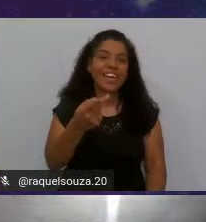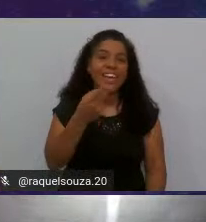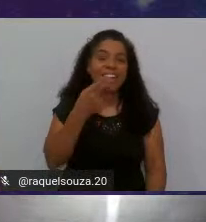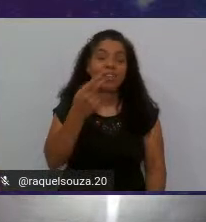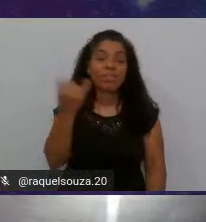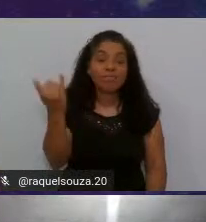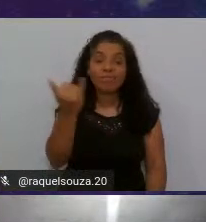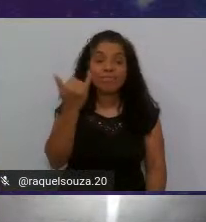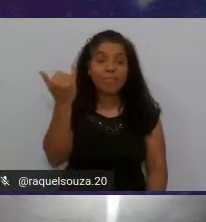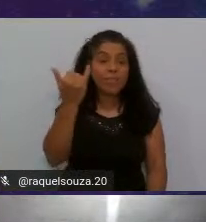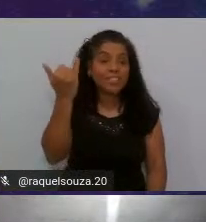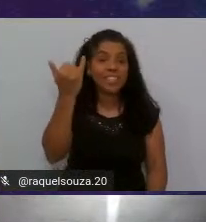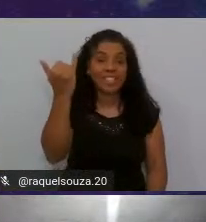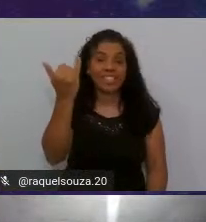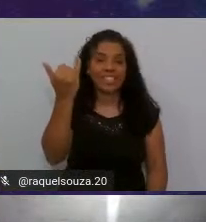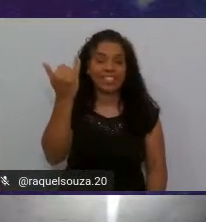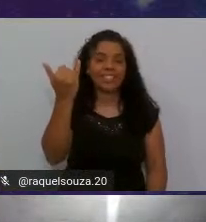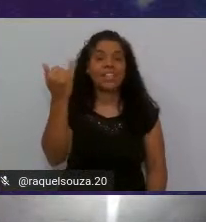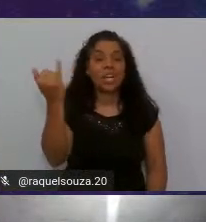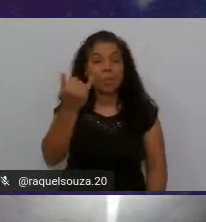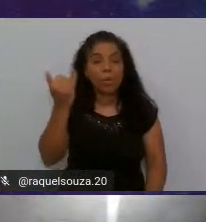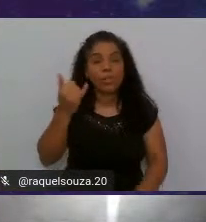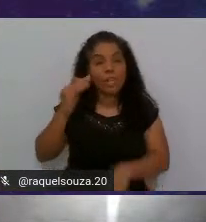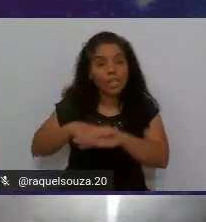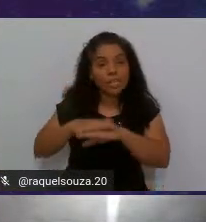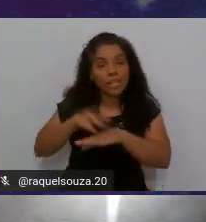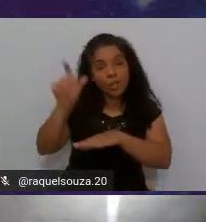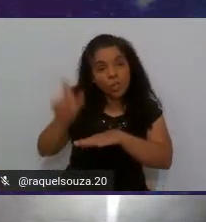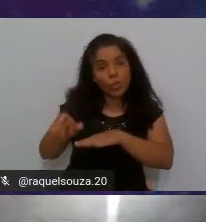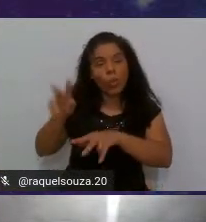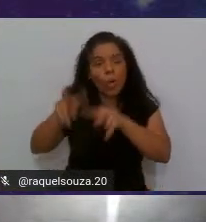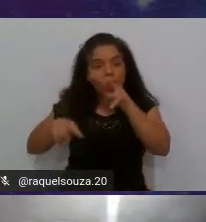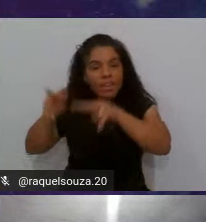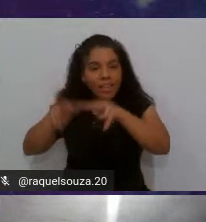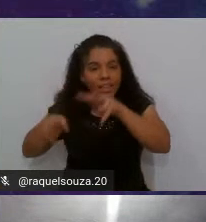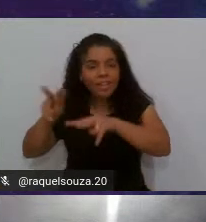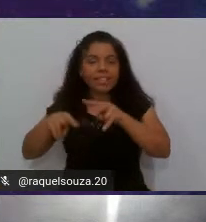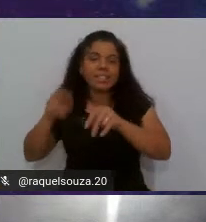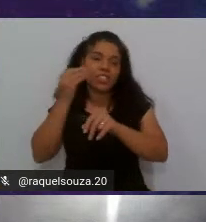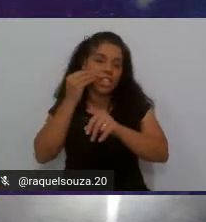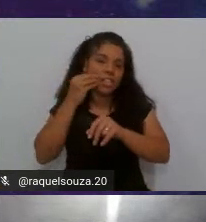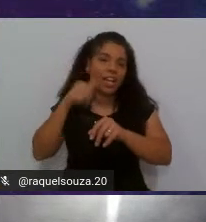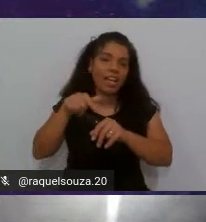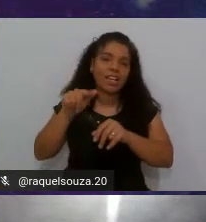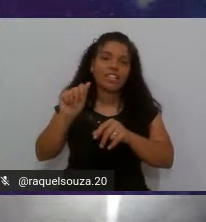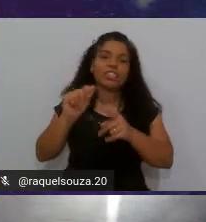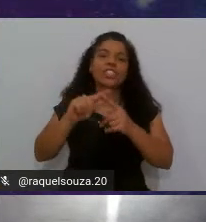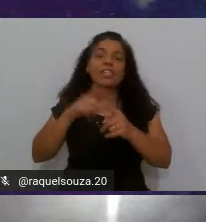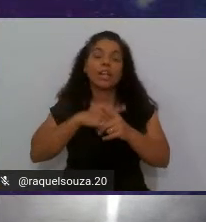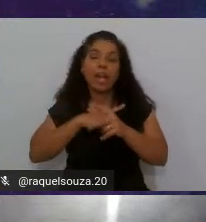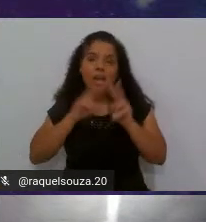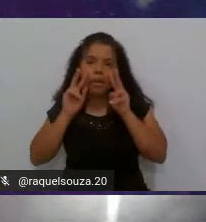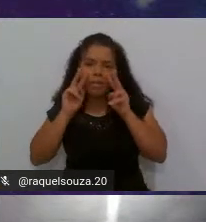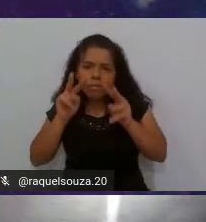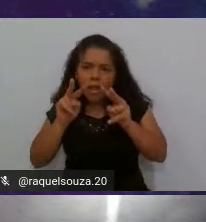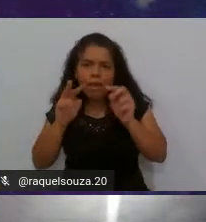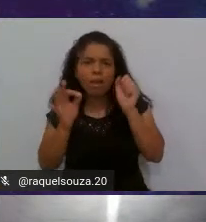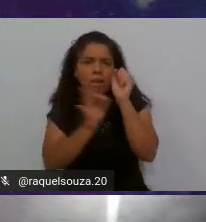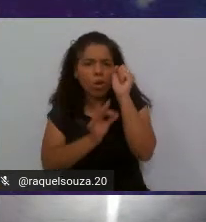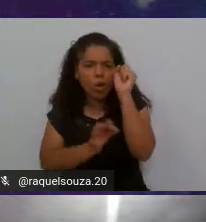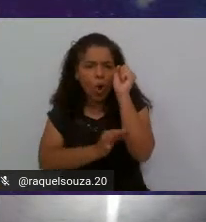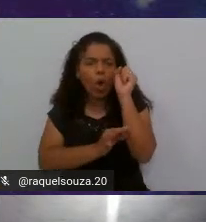importância né do analista de teste ver o código e